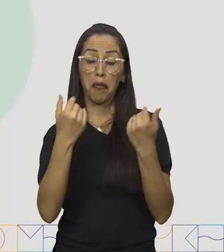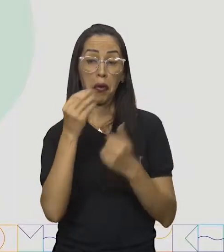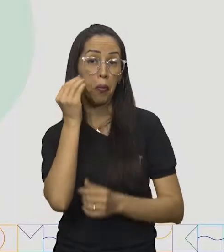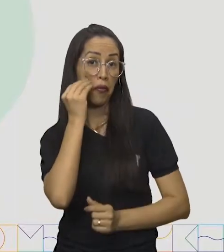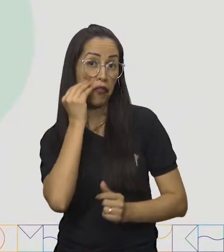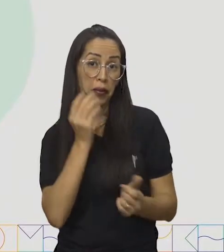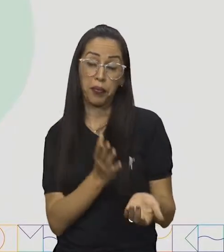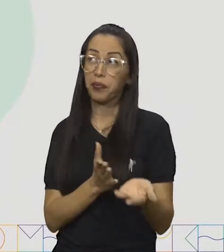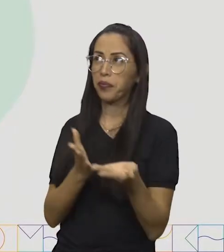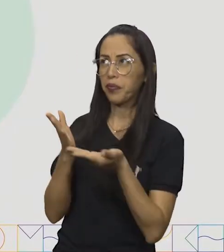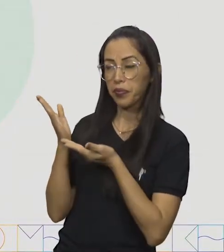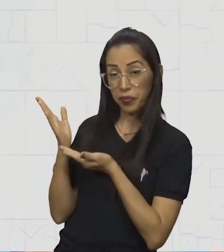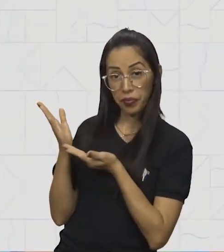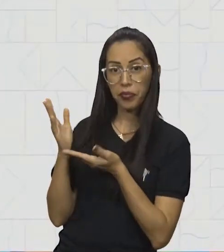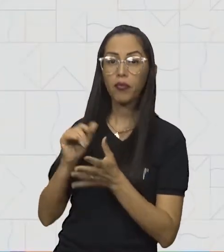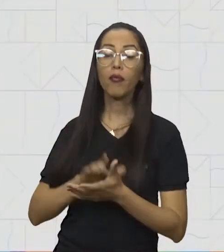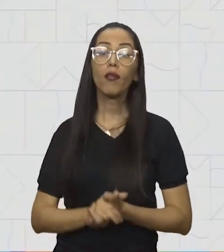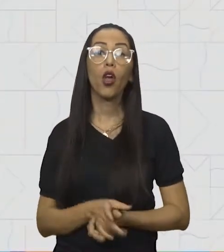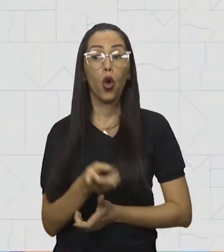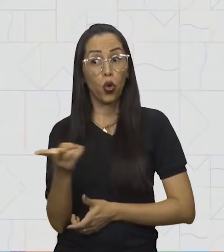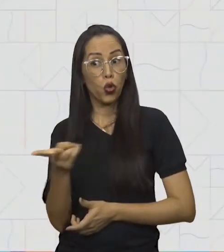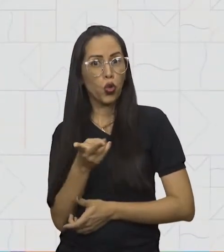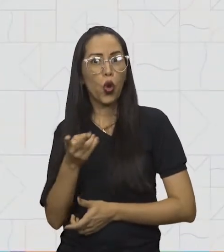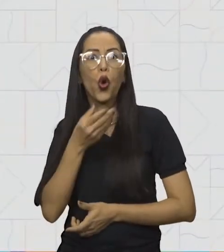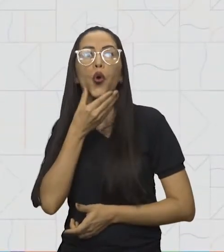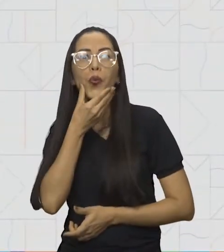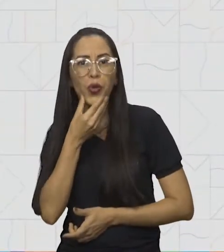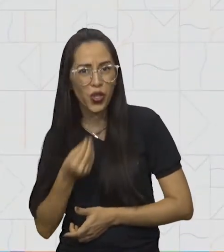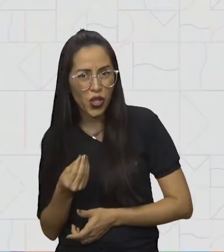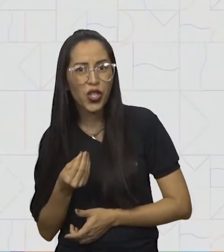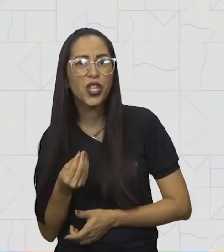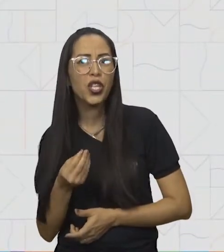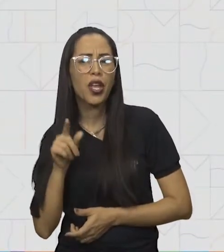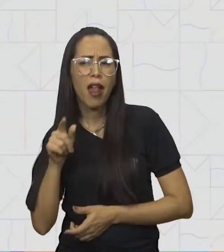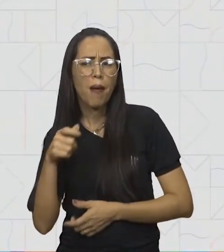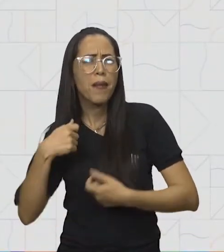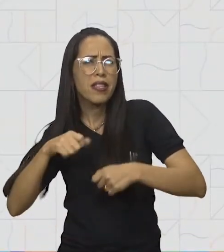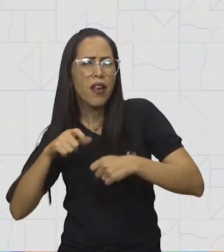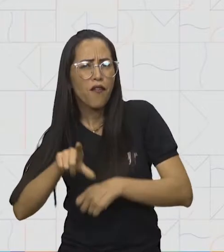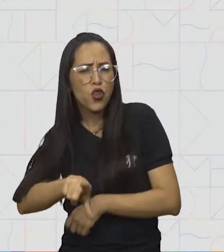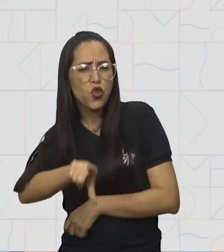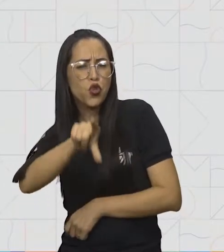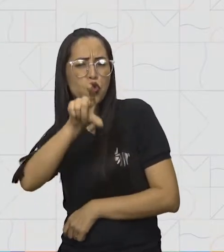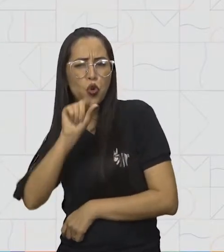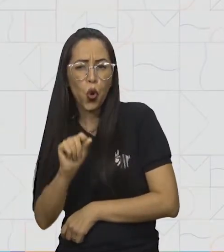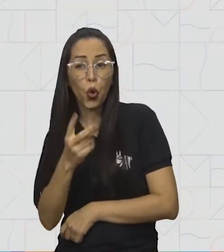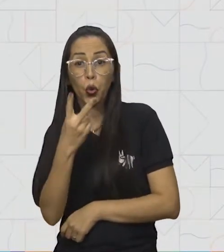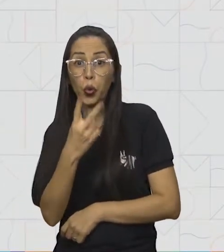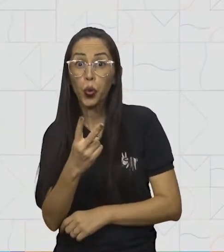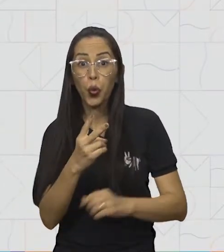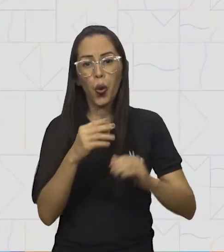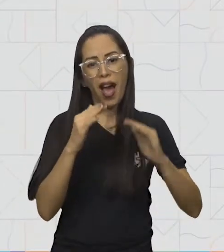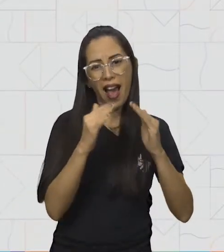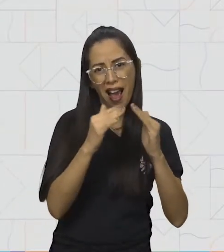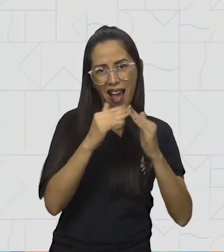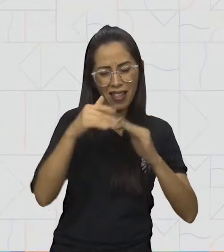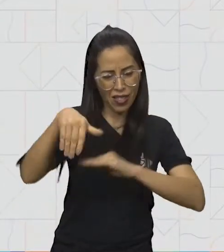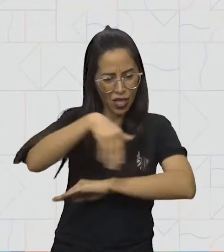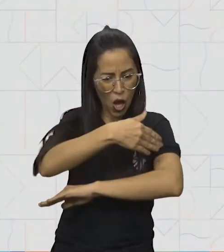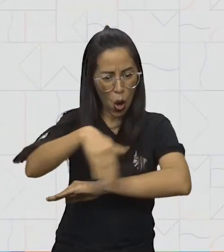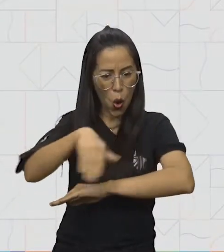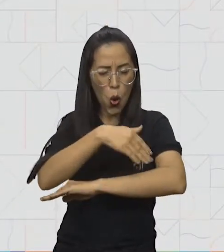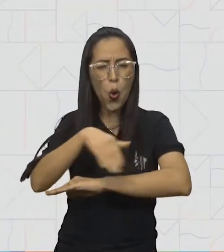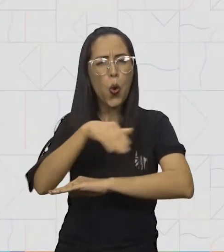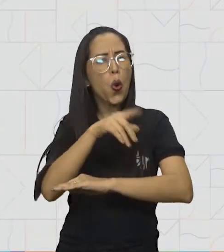brincadeira é a seguinte. Pedro e João tinham que escolher na rua duas casas com quatro algarismos, pois Maria